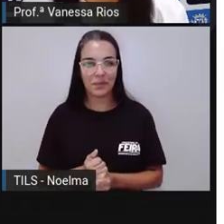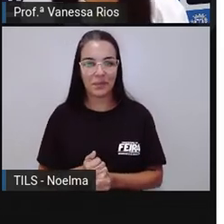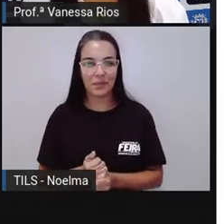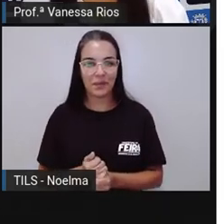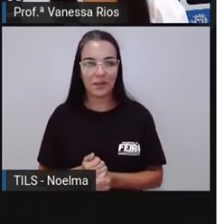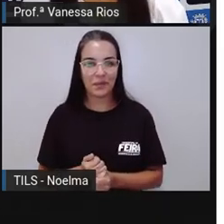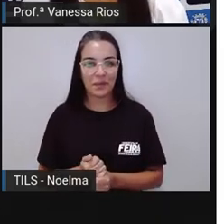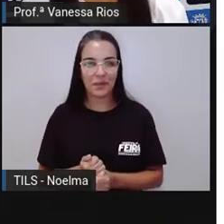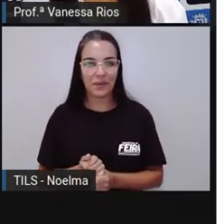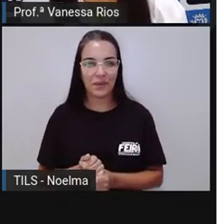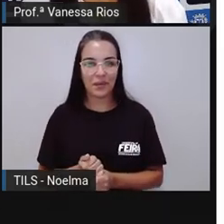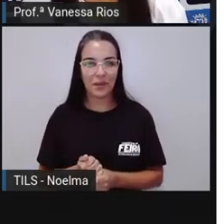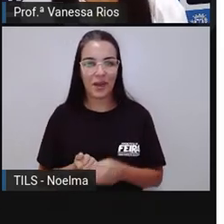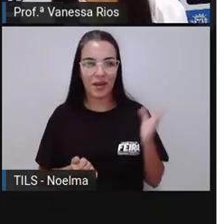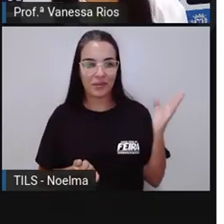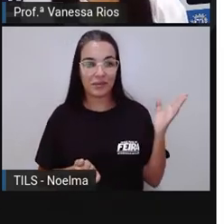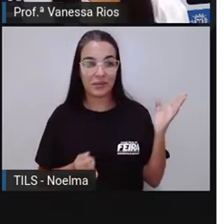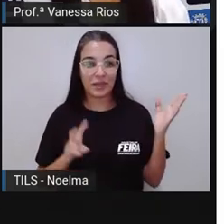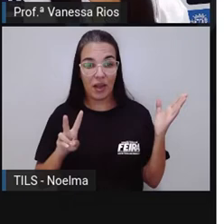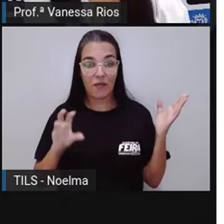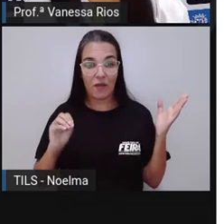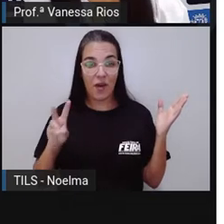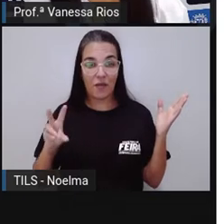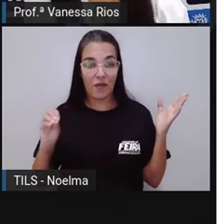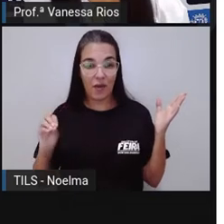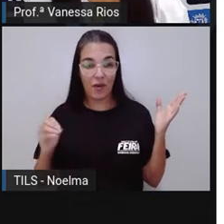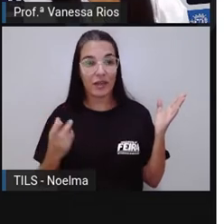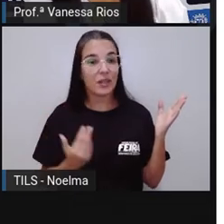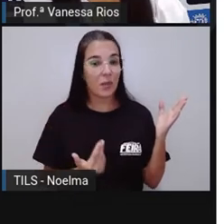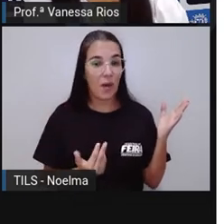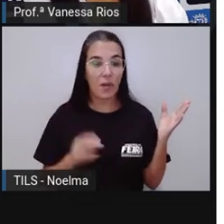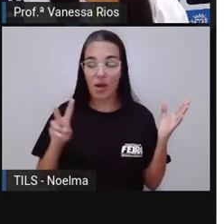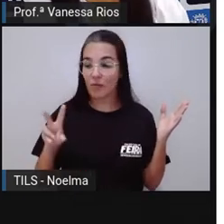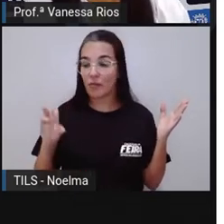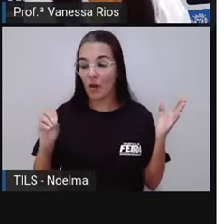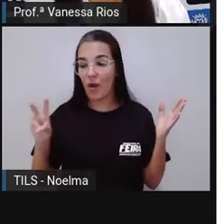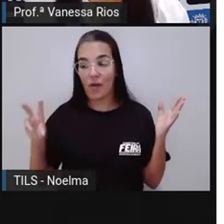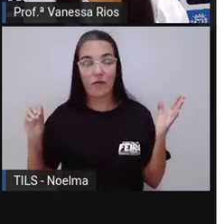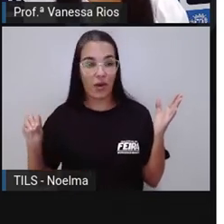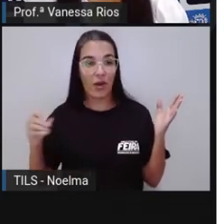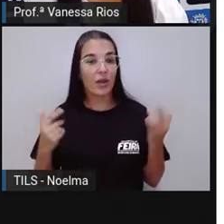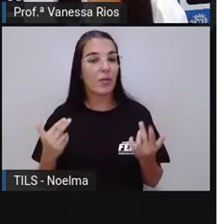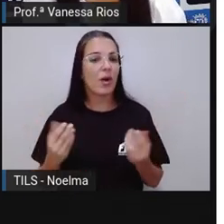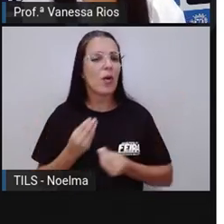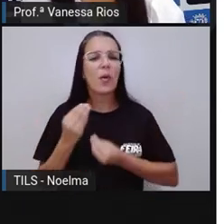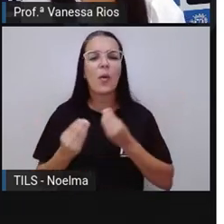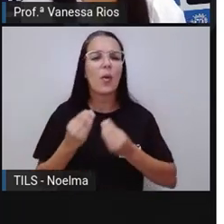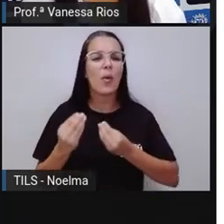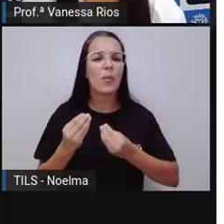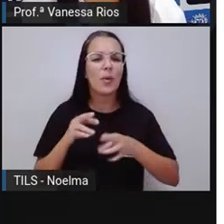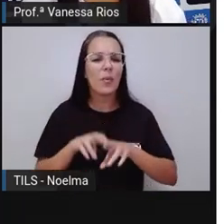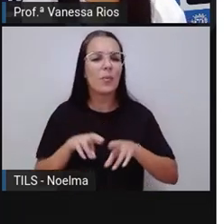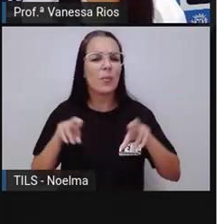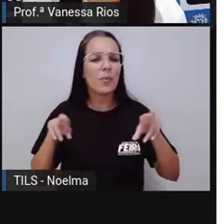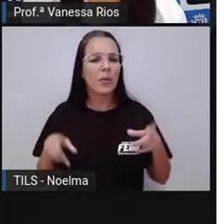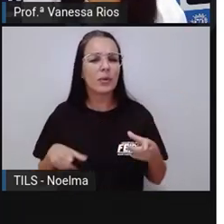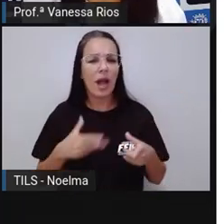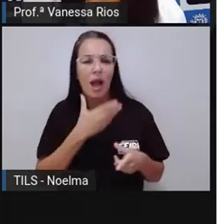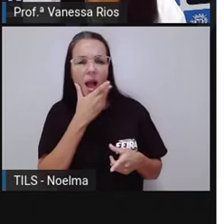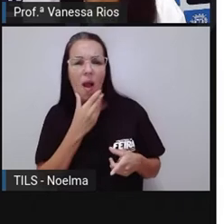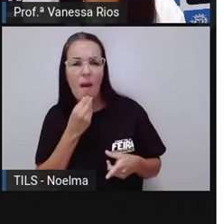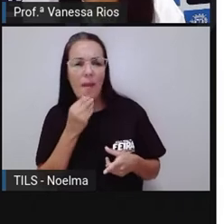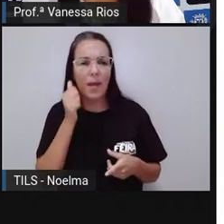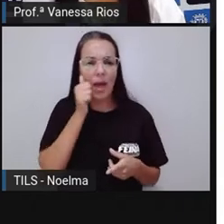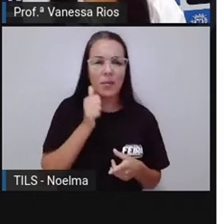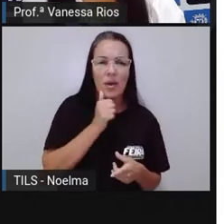circunflexo. Então, ó, vovó e vovô. A gente percebe que em relação à utilização